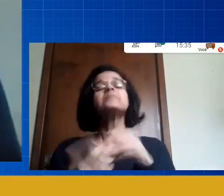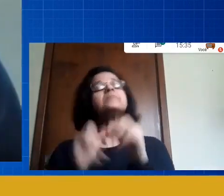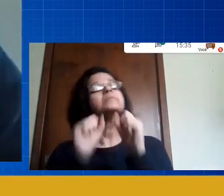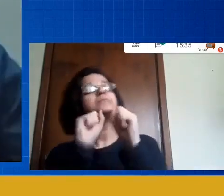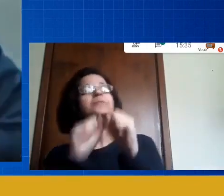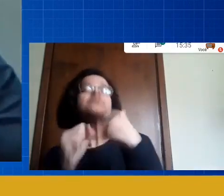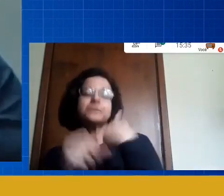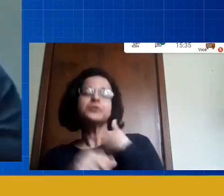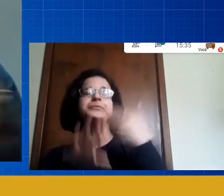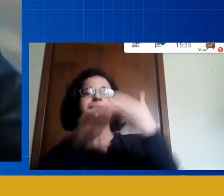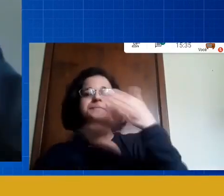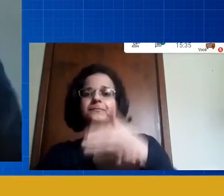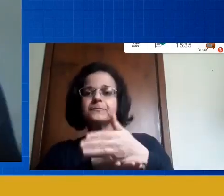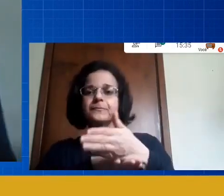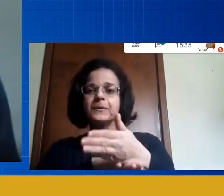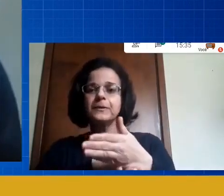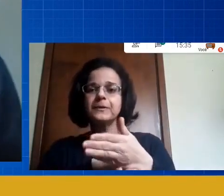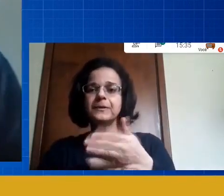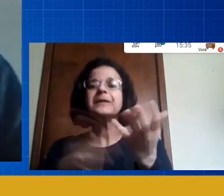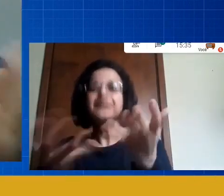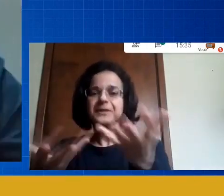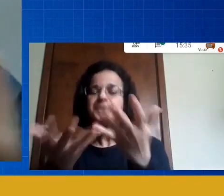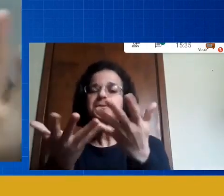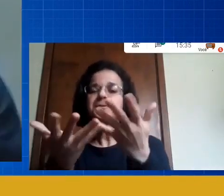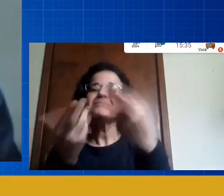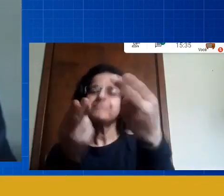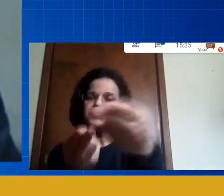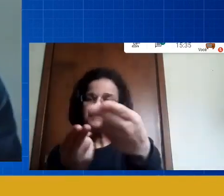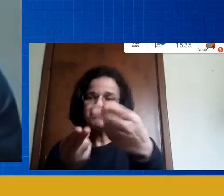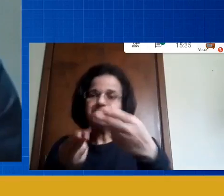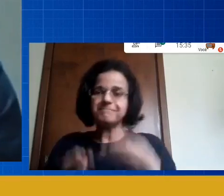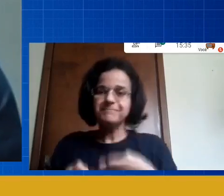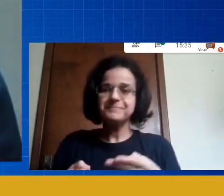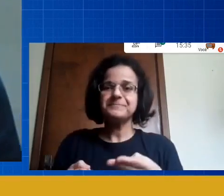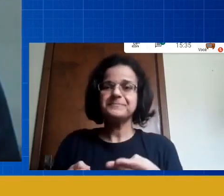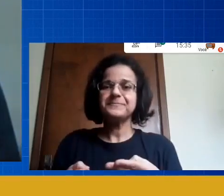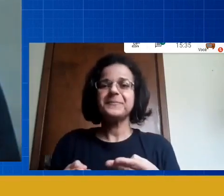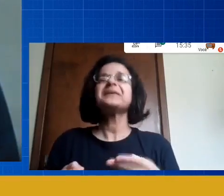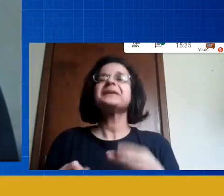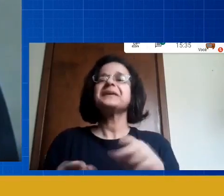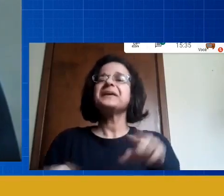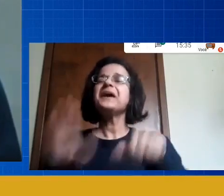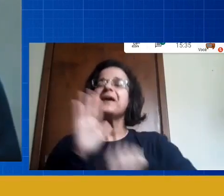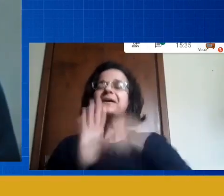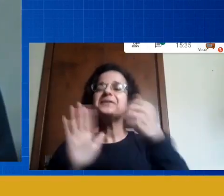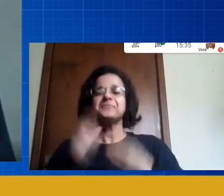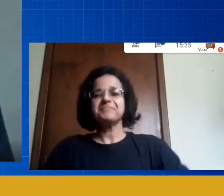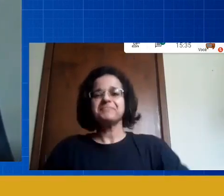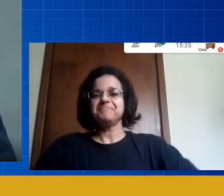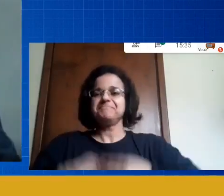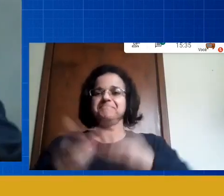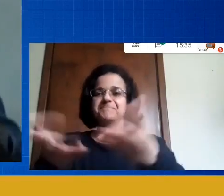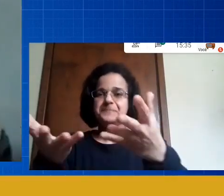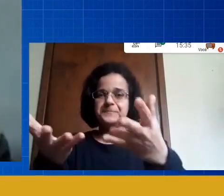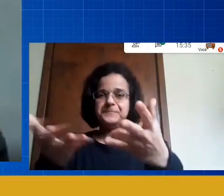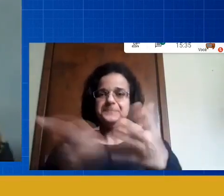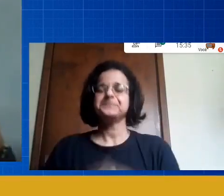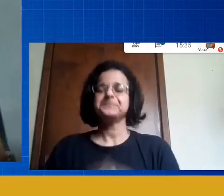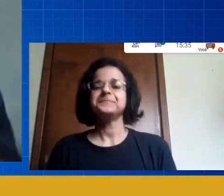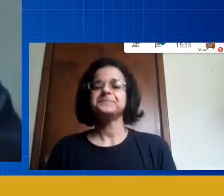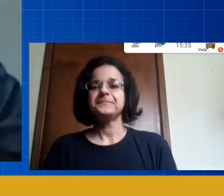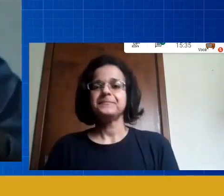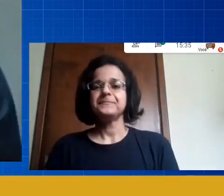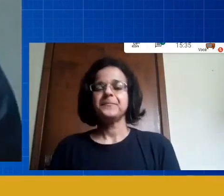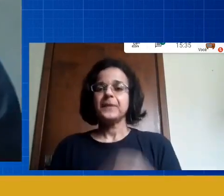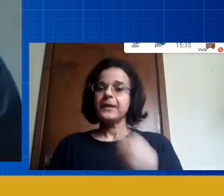claro eu quero fazer um convite aqui e estou lançando em primeira mão pra vocês aqui tá eu estou